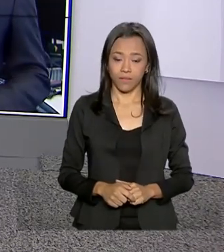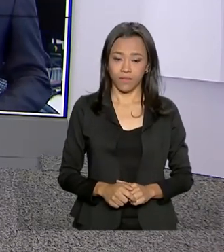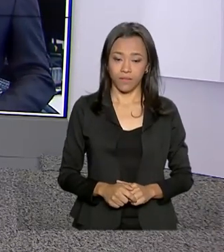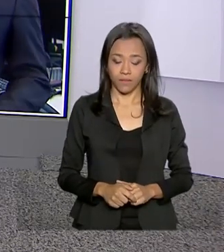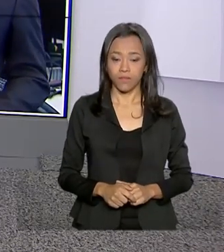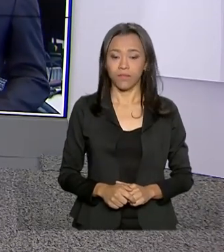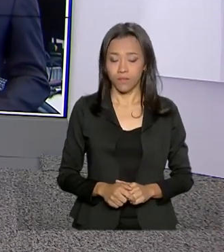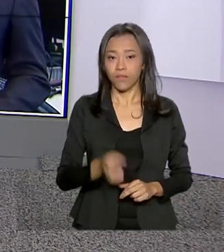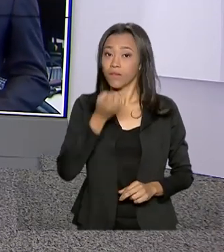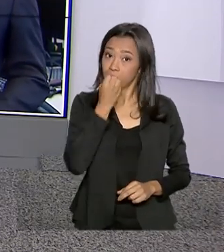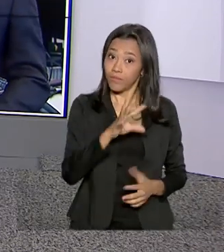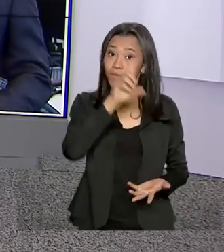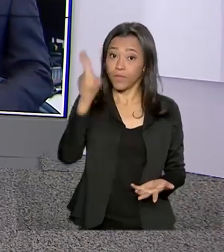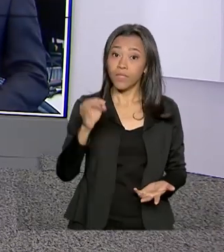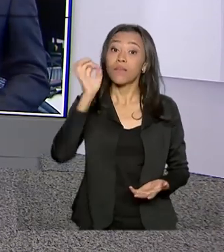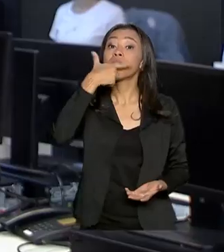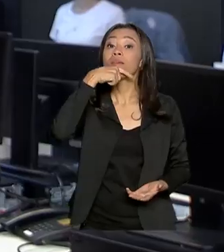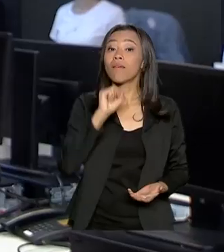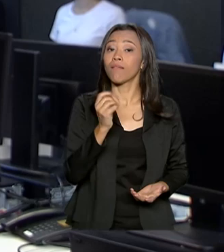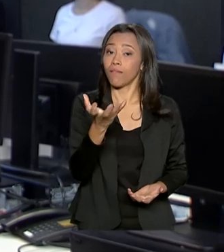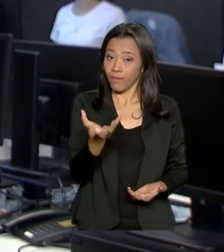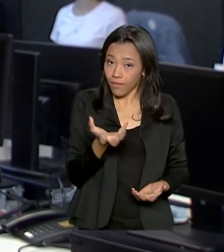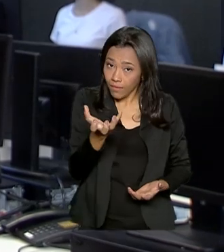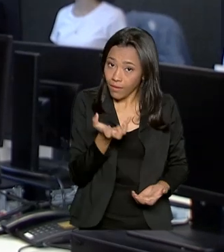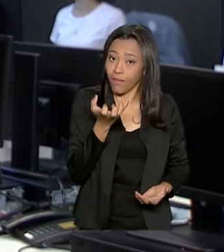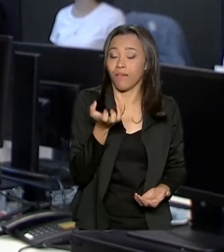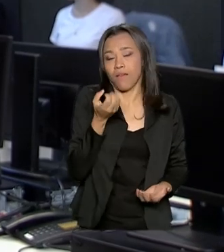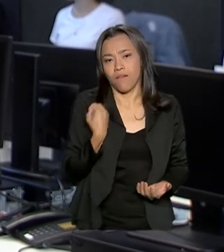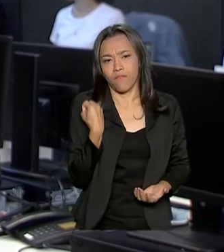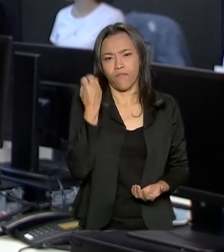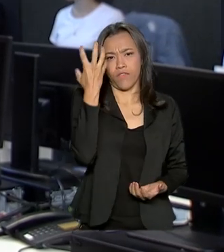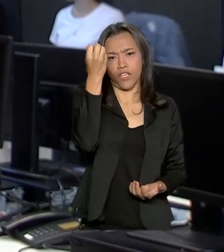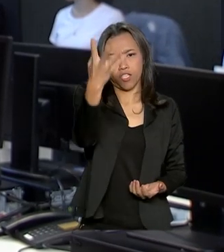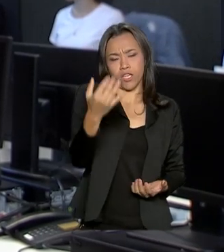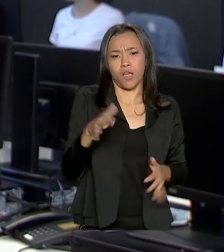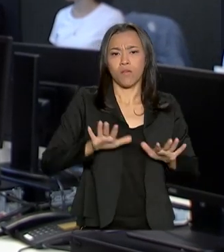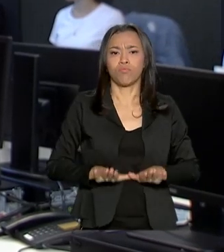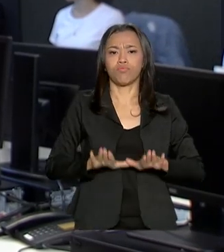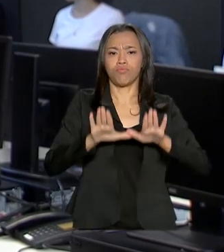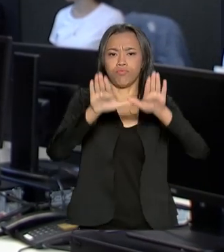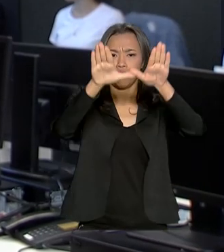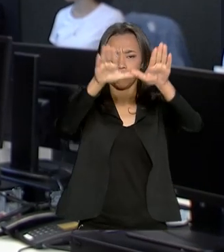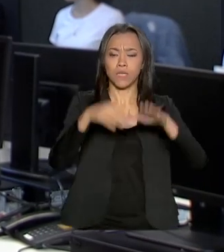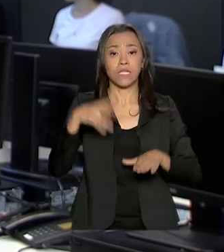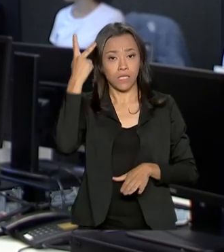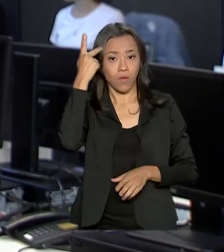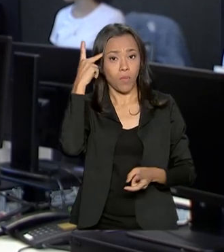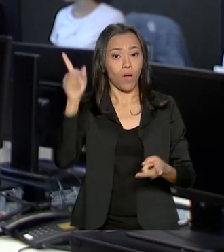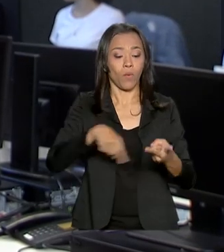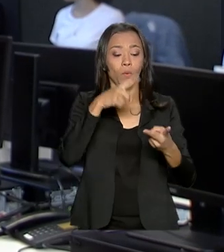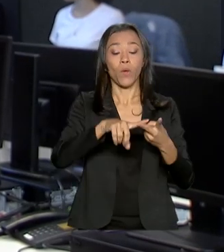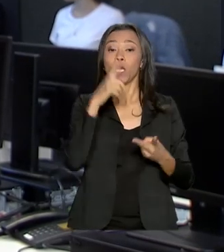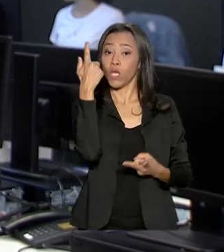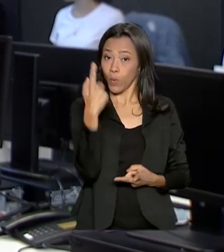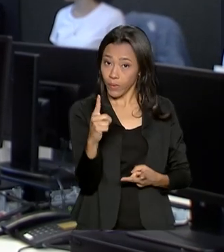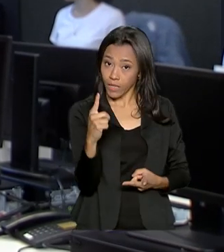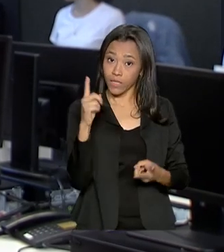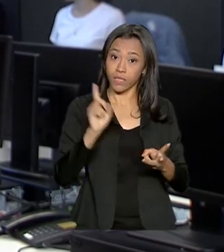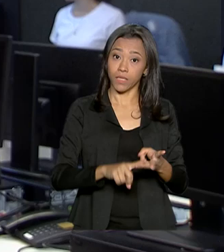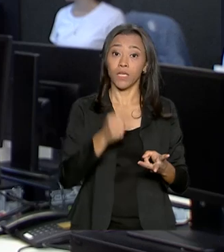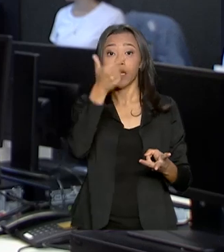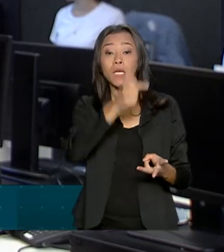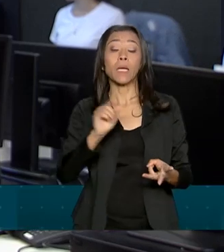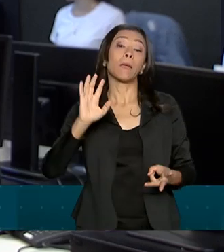Bom dia, Carla. Pois é, quem pretende embarcar nos aeroportos de Congonhas, São Paulo, Santa Genoveva, em Goiânia, Salgado